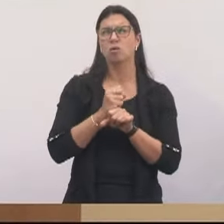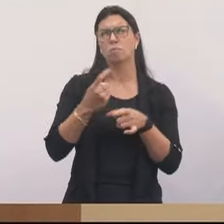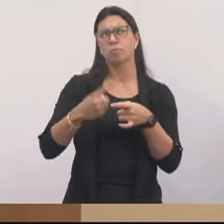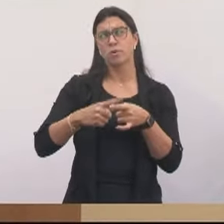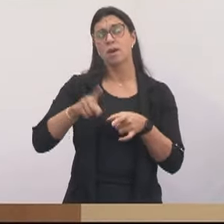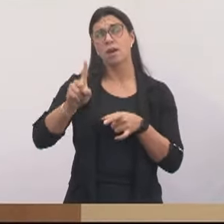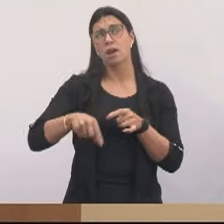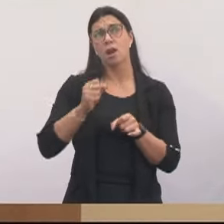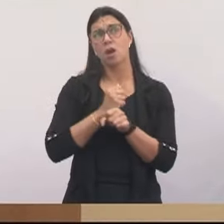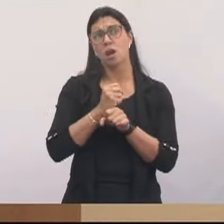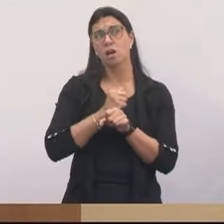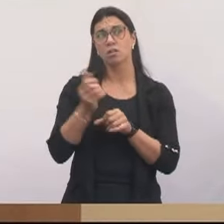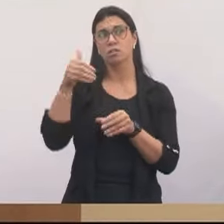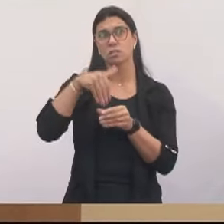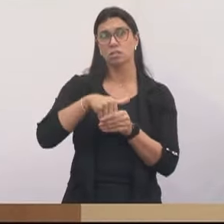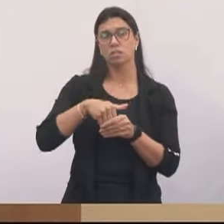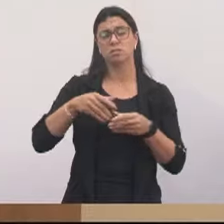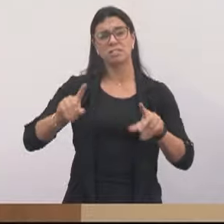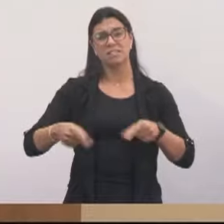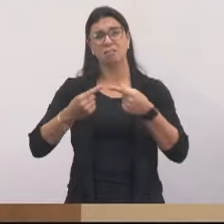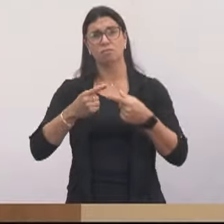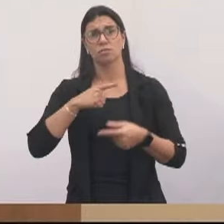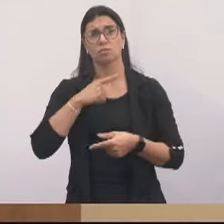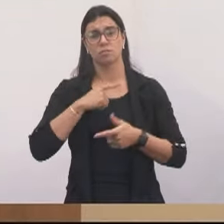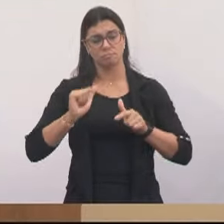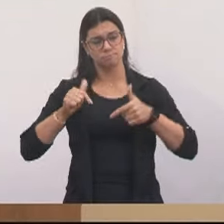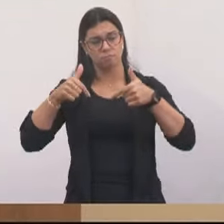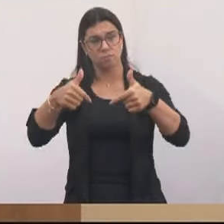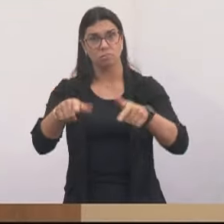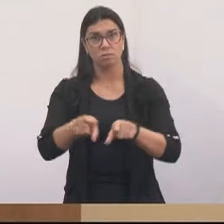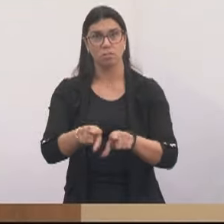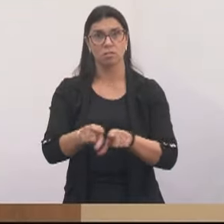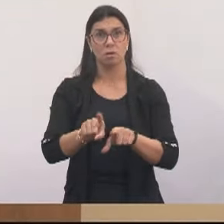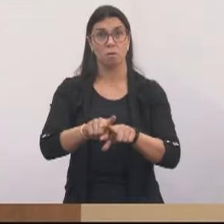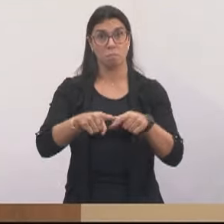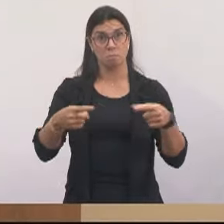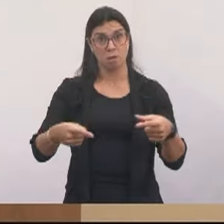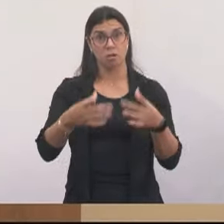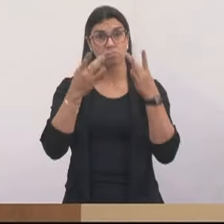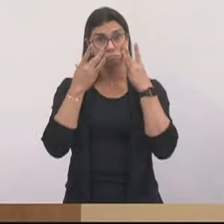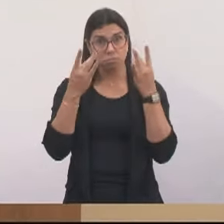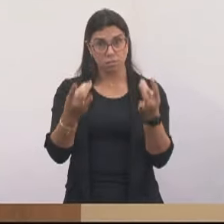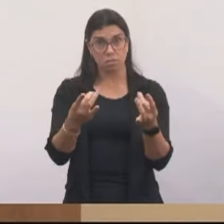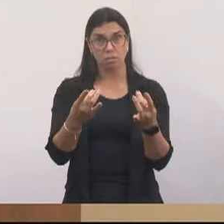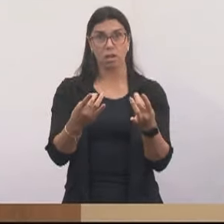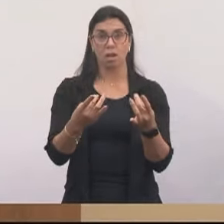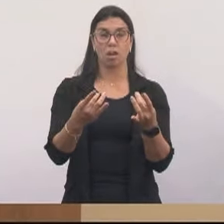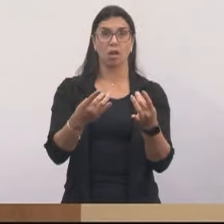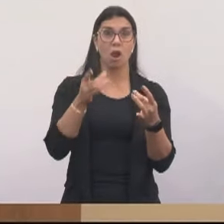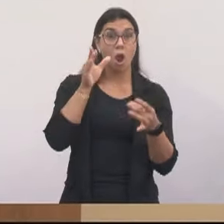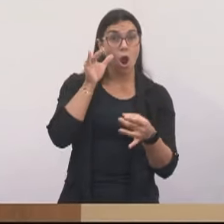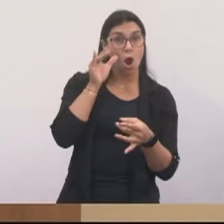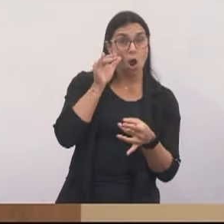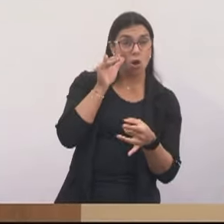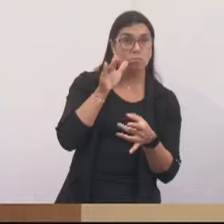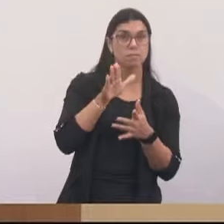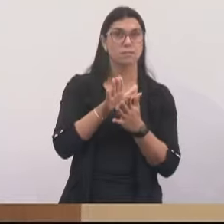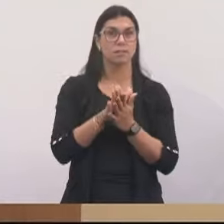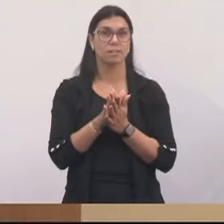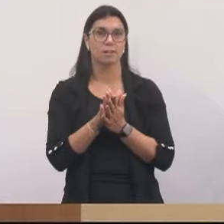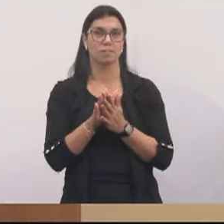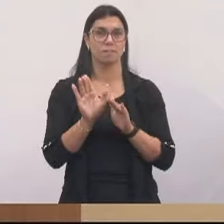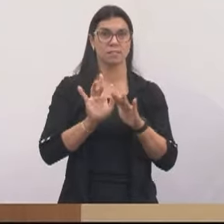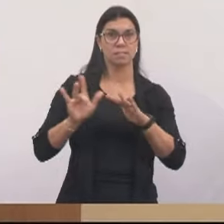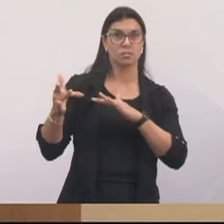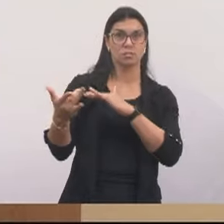eleição. Então, é um ano de muito desafio e de muito enfrentamento. Mas fique atento, fique atento, observe as redes sociais,